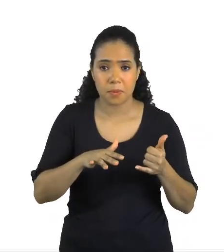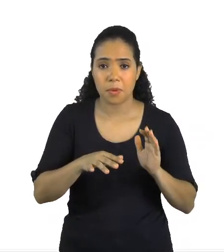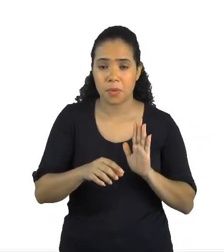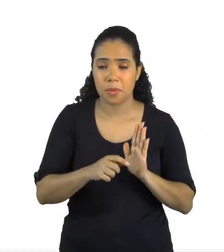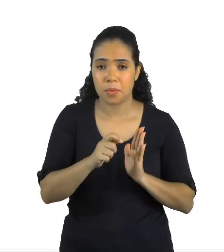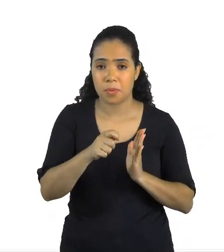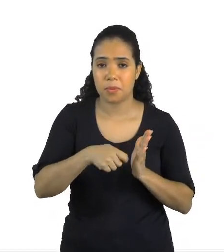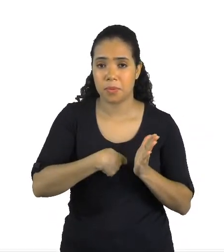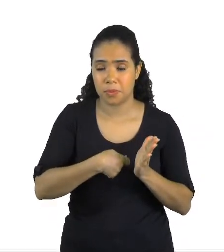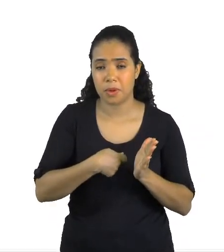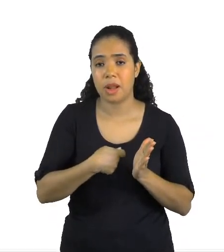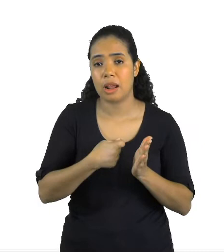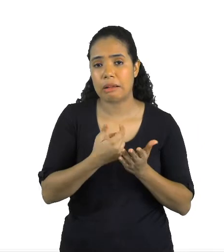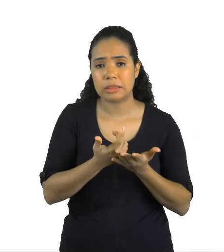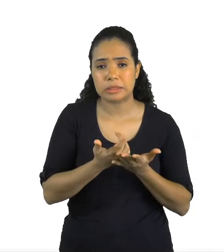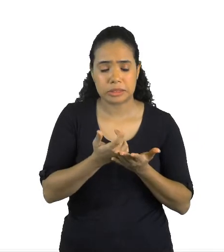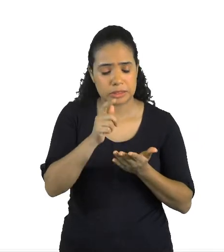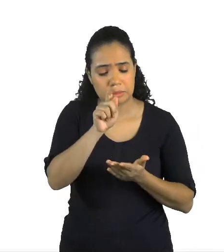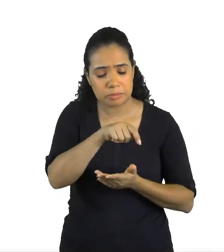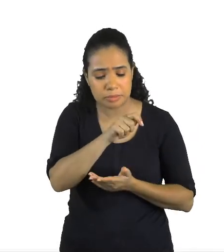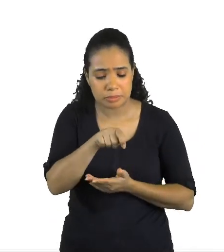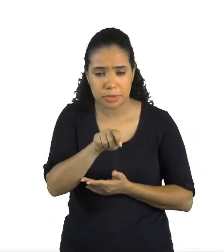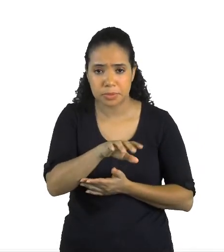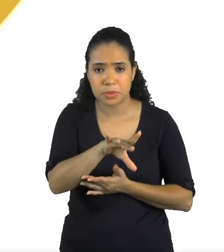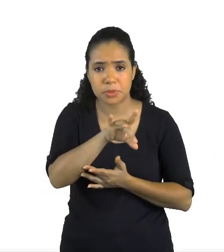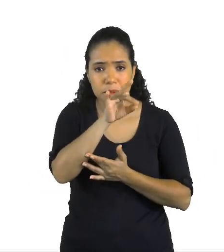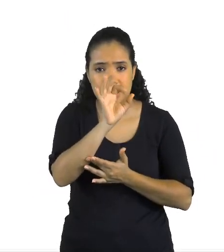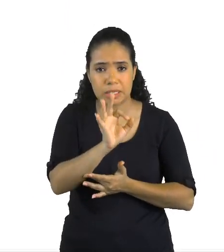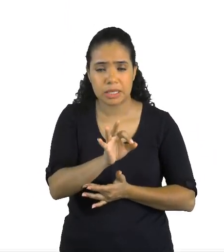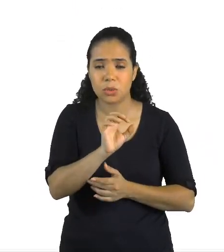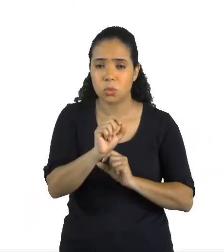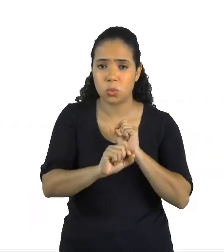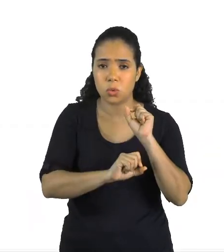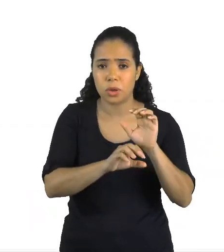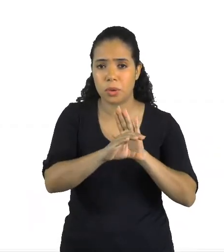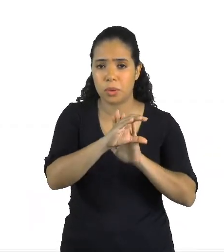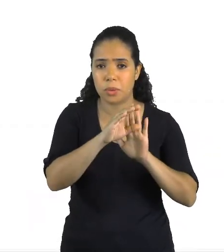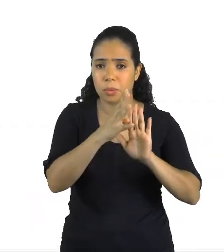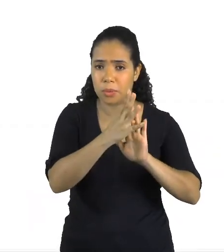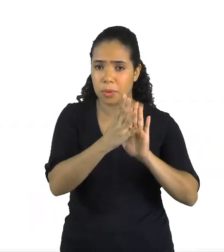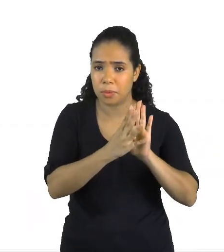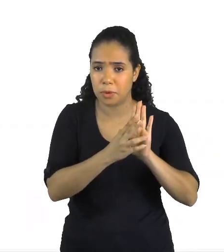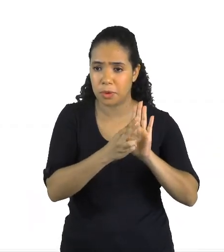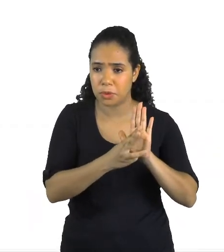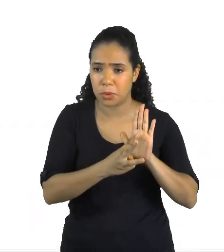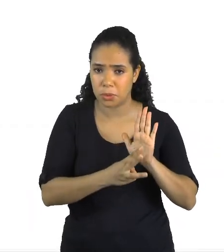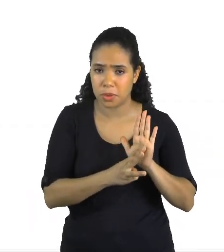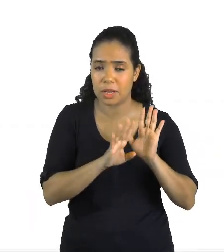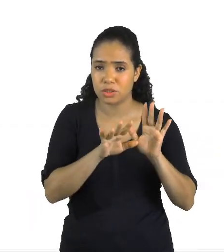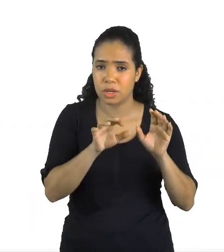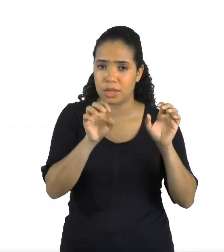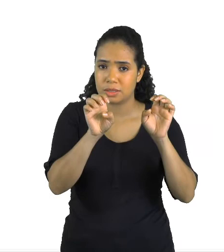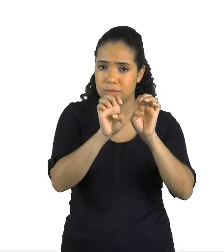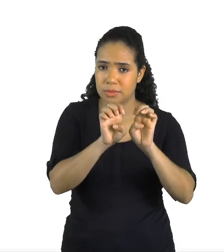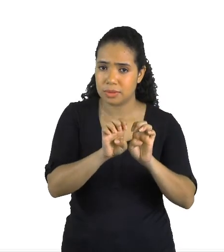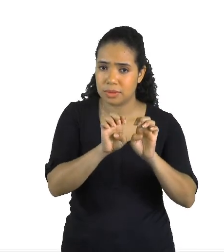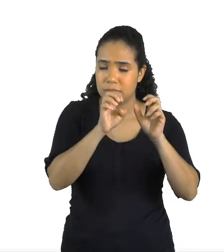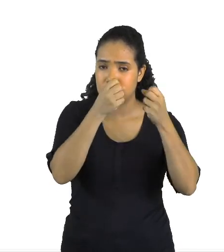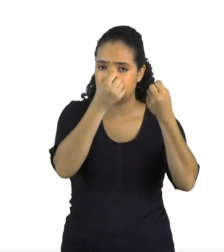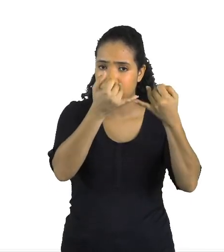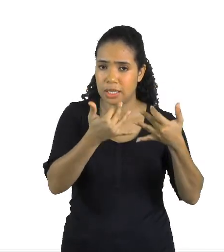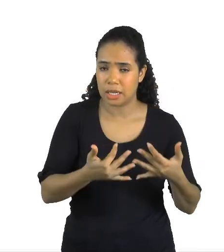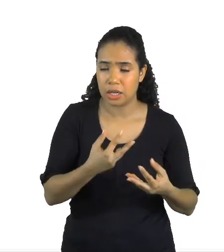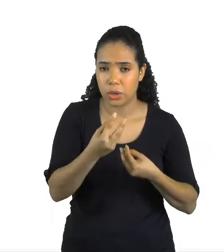alternativa que resume a estrutura fixa do soneto. Acabei de falar para vocês a estrutura fixa do soneto. Então, vamos ver as